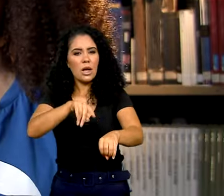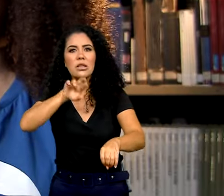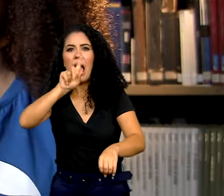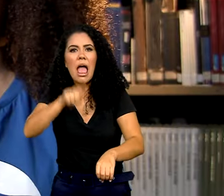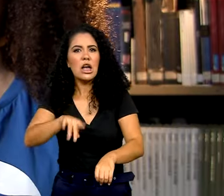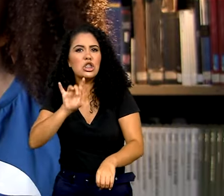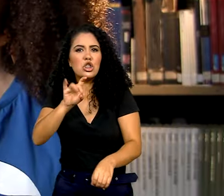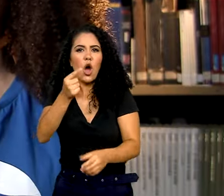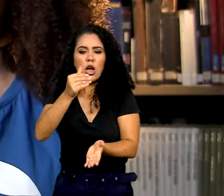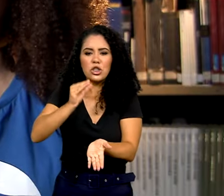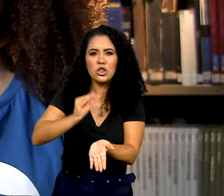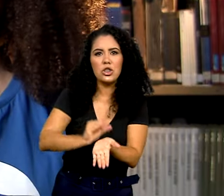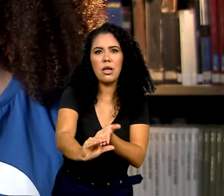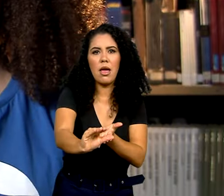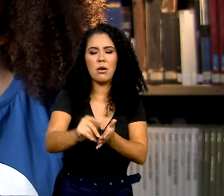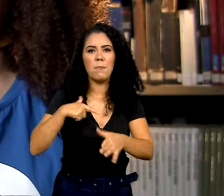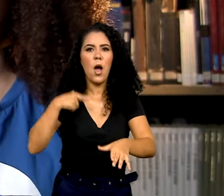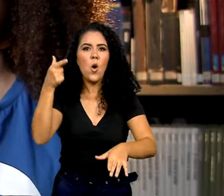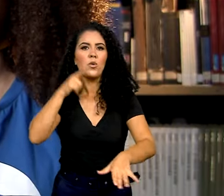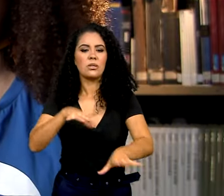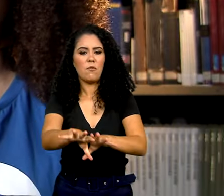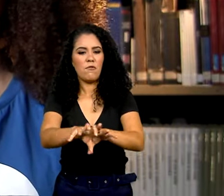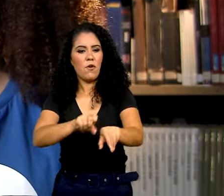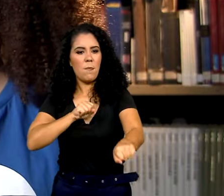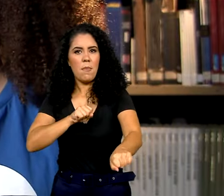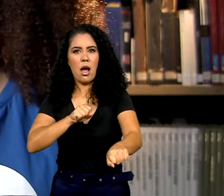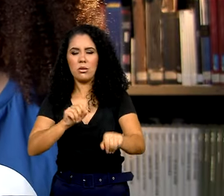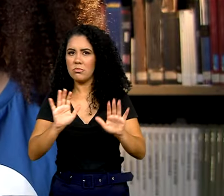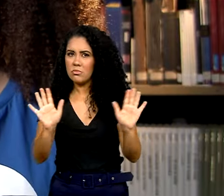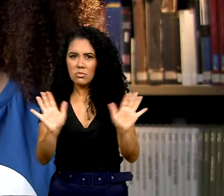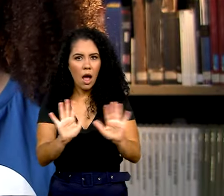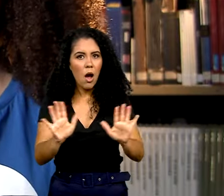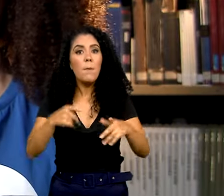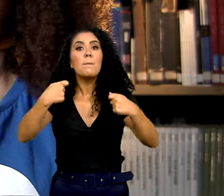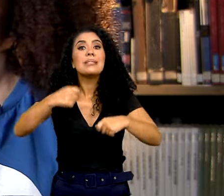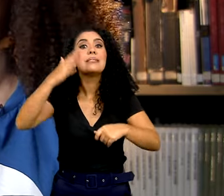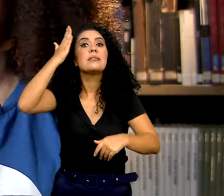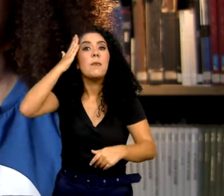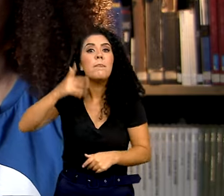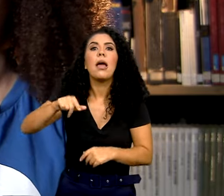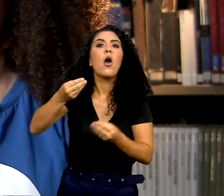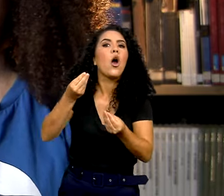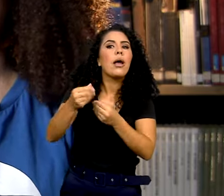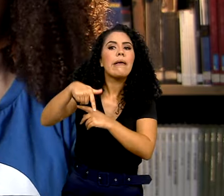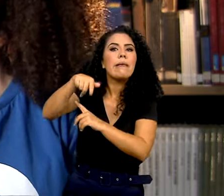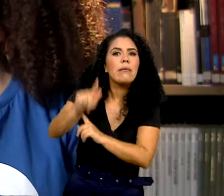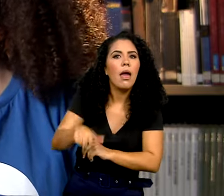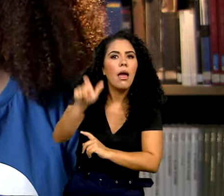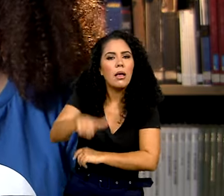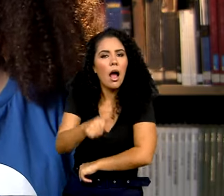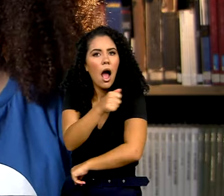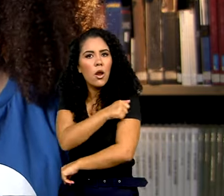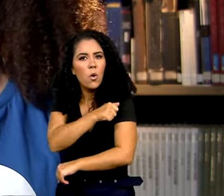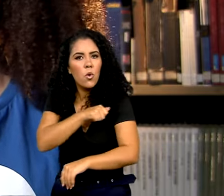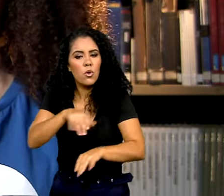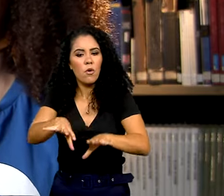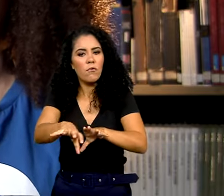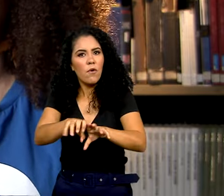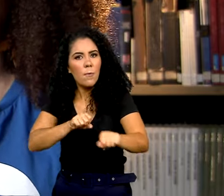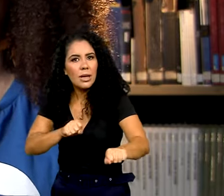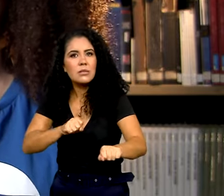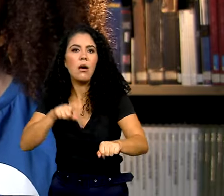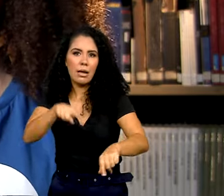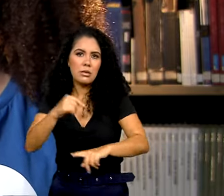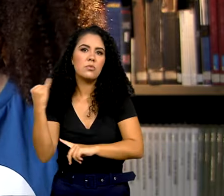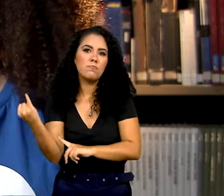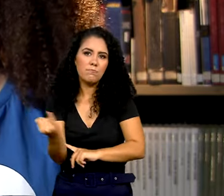gente vem de um histórico onde entendem que investir em educação é só colocar dinheiro e garantir que alguém se forme no final. Mas fazer um diagnóstico preciso de quem está se